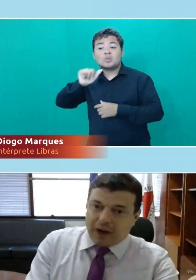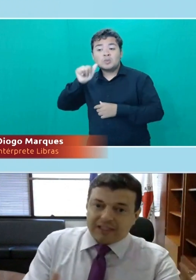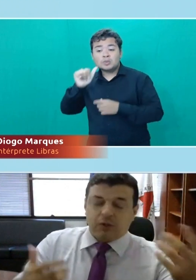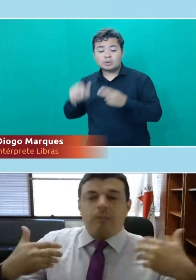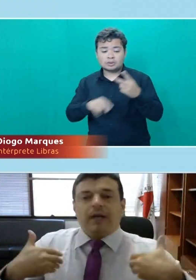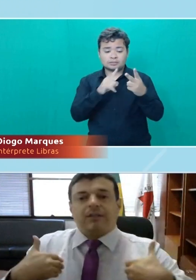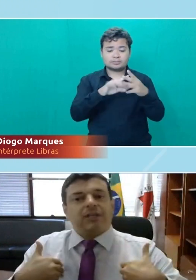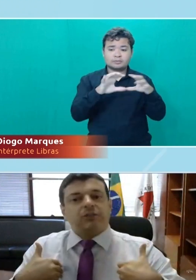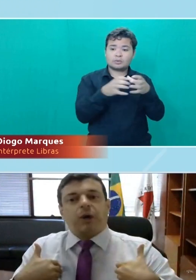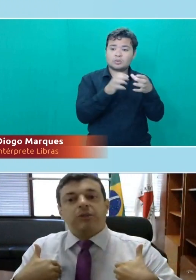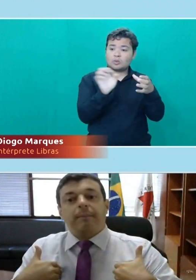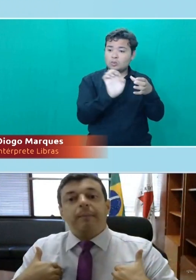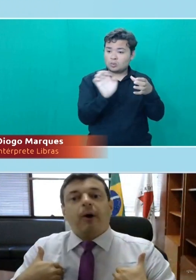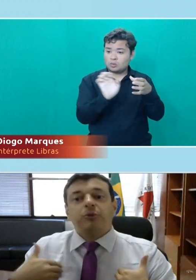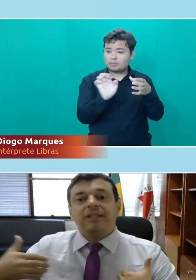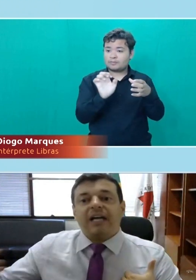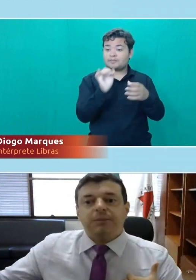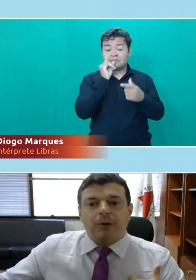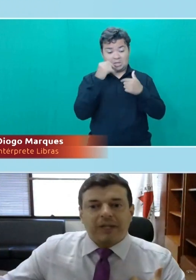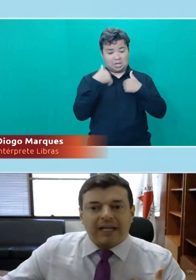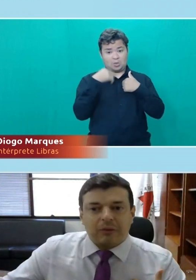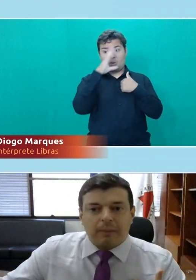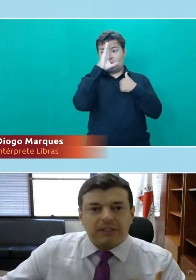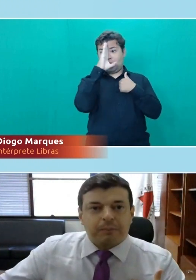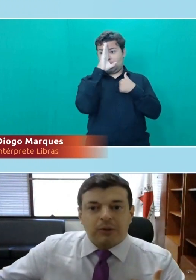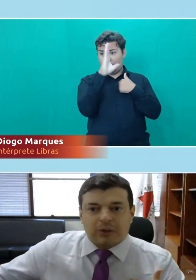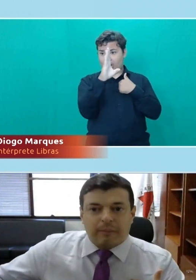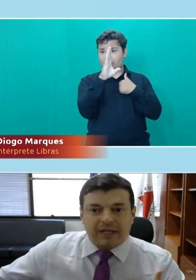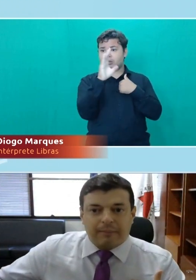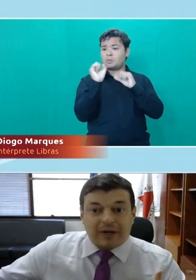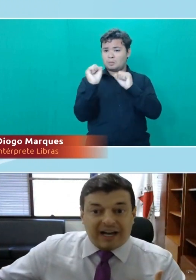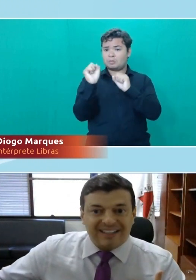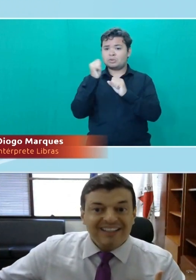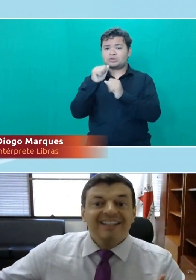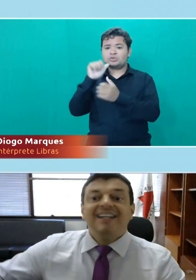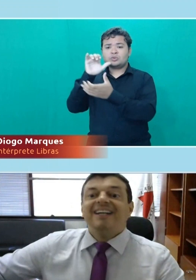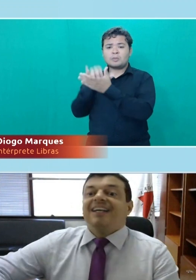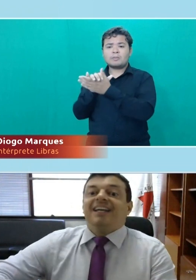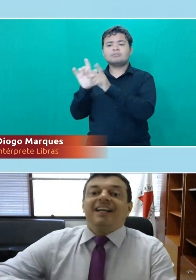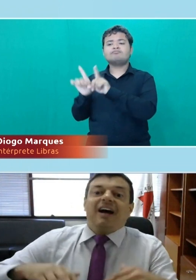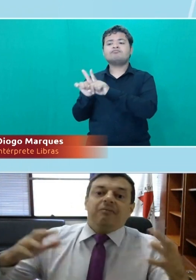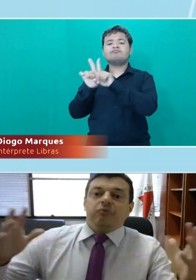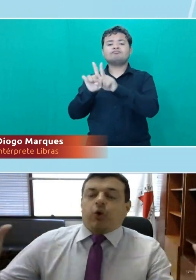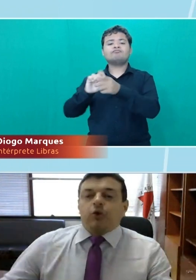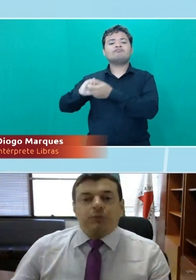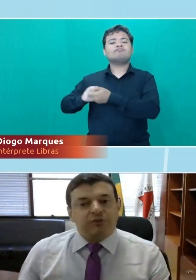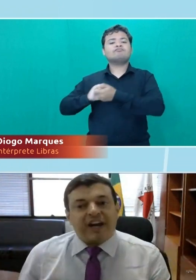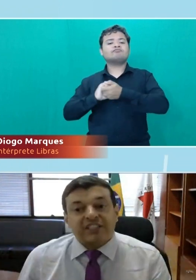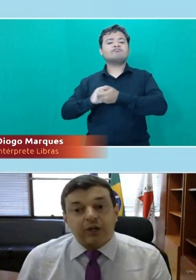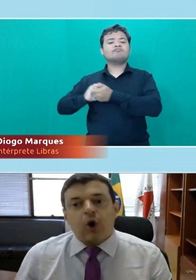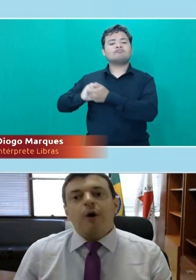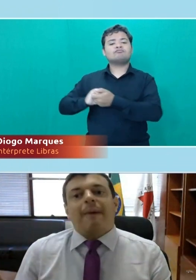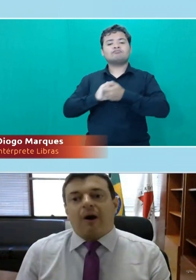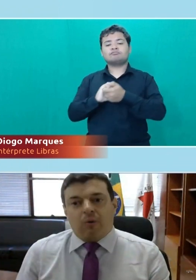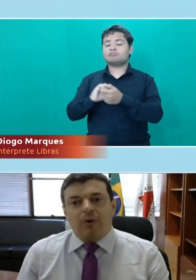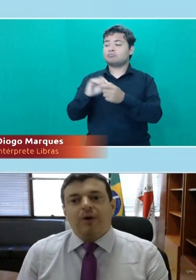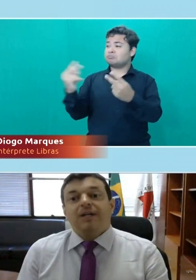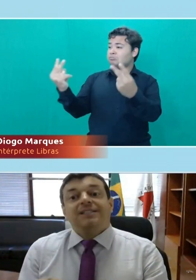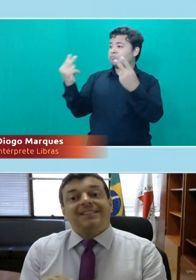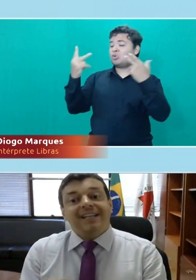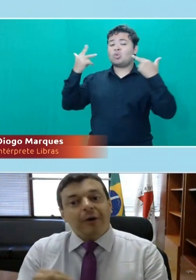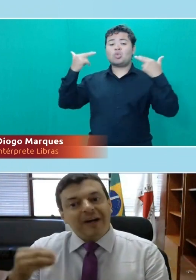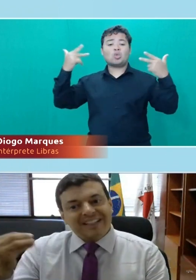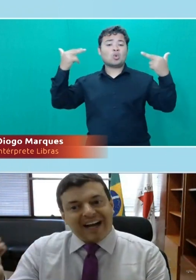os homossexuais, eu como heterossexual, também posso andar de mão dada com a minha esposa, com a minha namorada, que todo mundo vai achar normal.